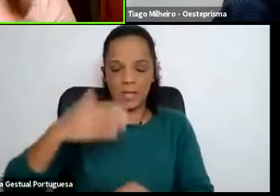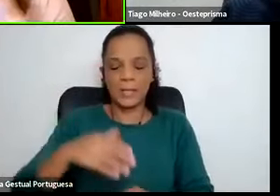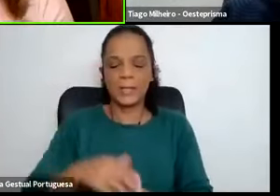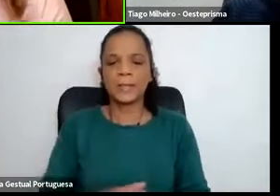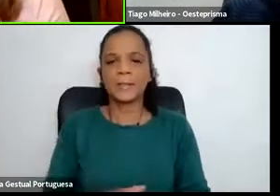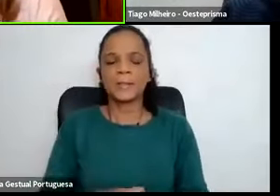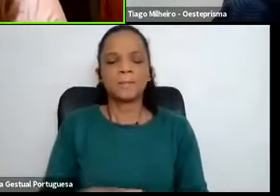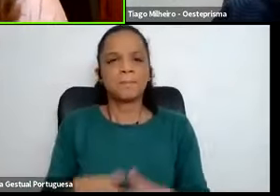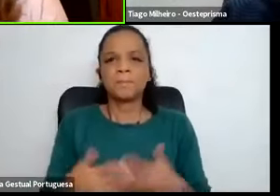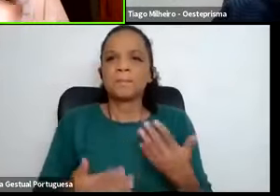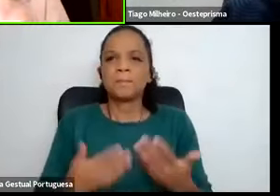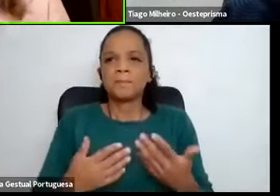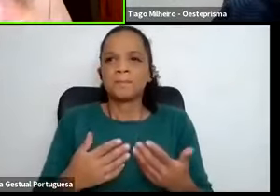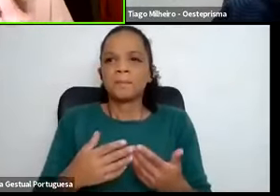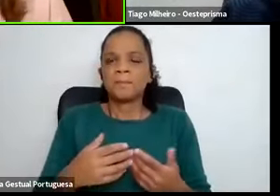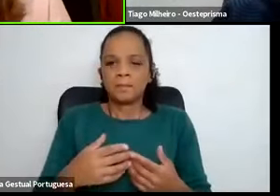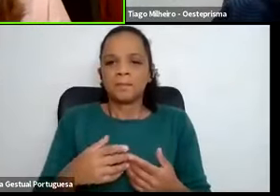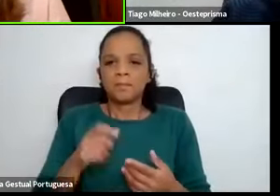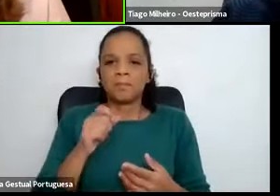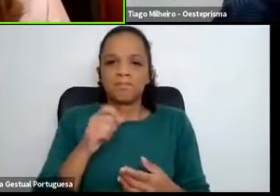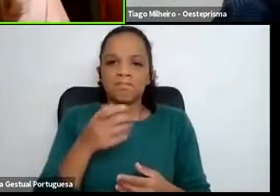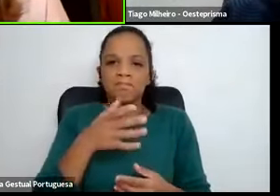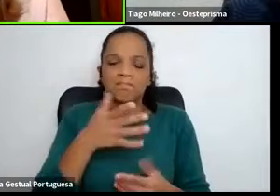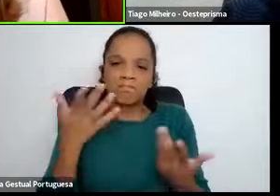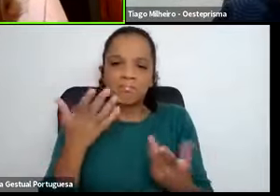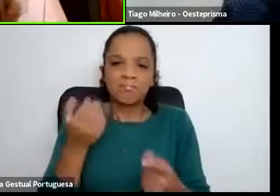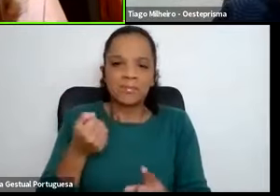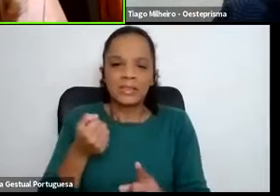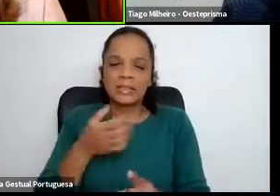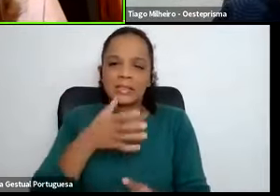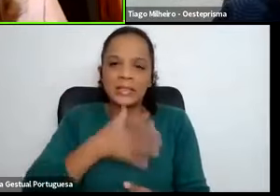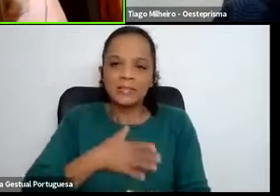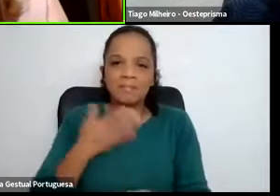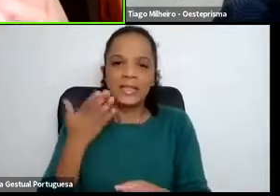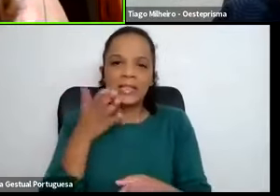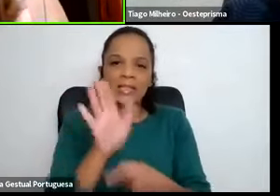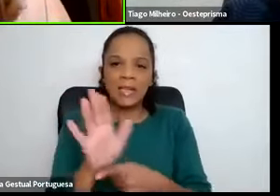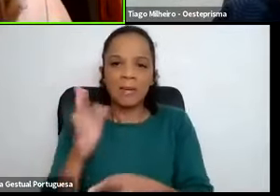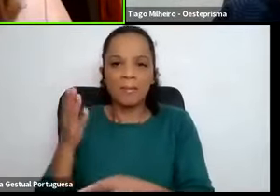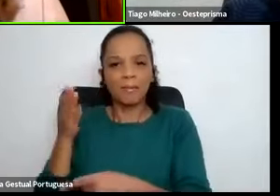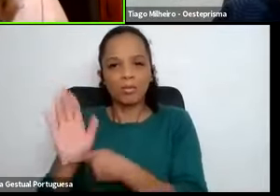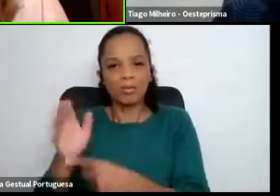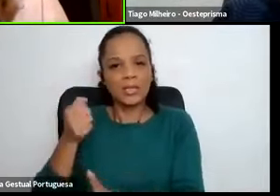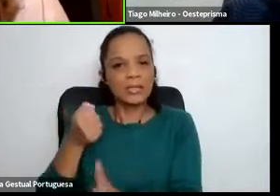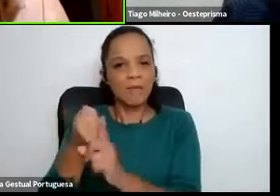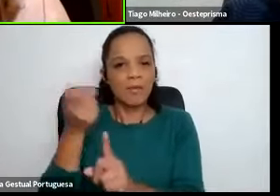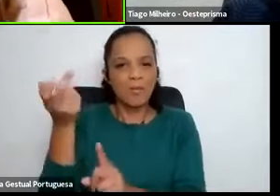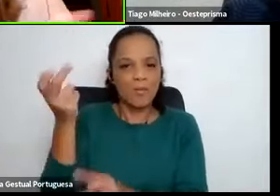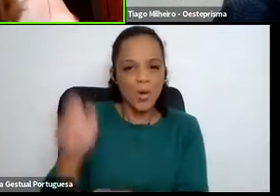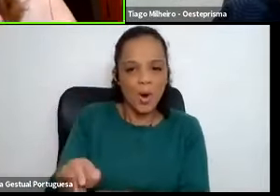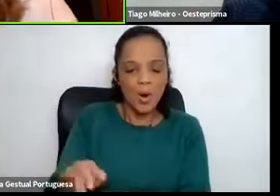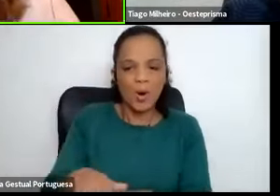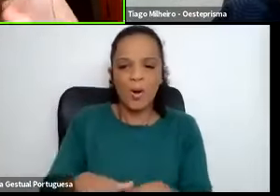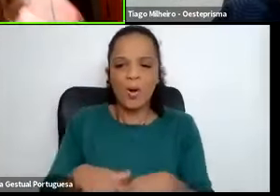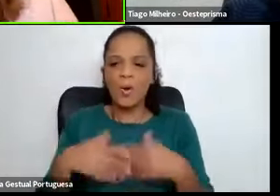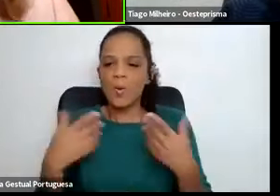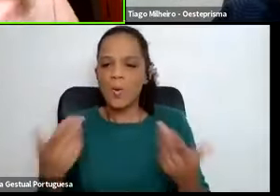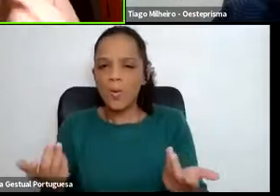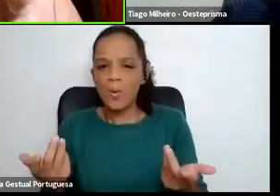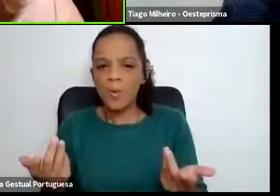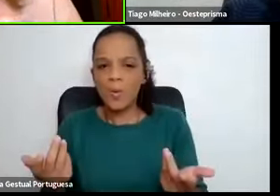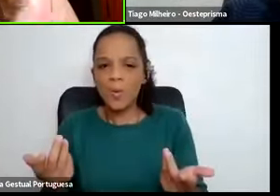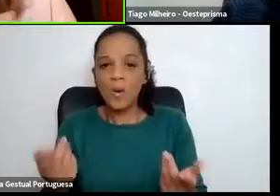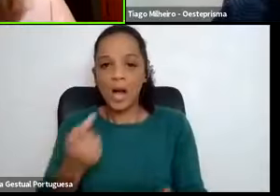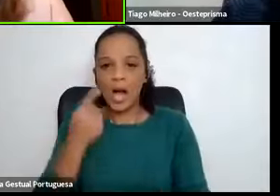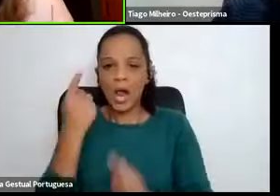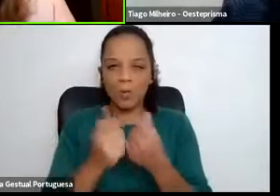consegue dar exemplos de um desafio que tenha acontecido? Se houve, por exemplo,